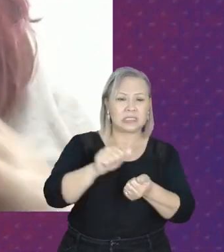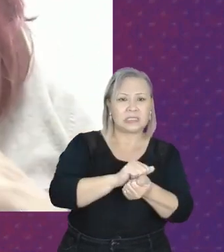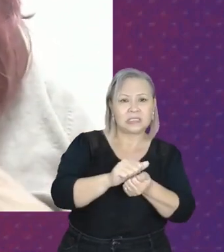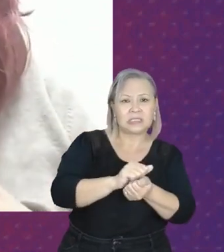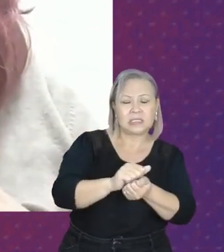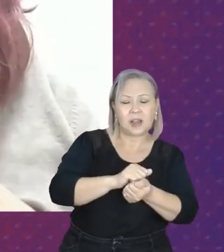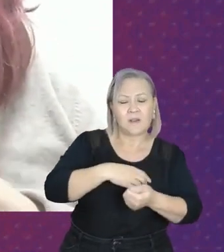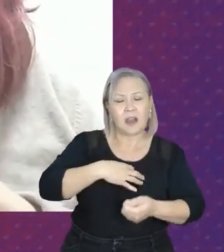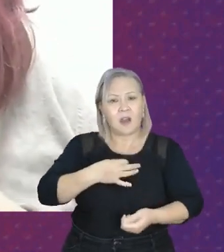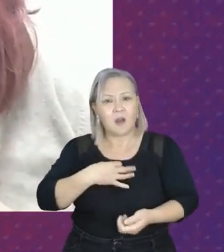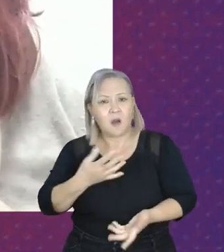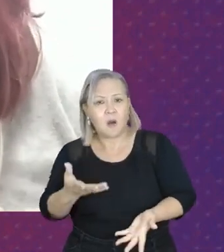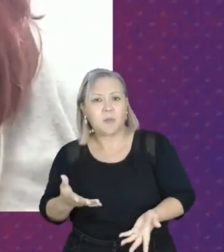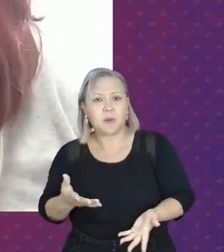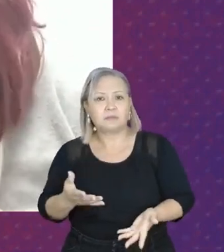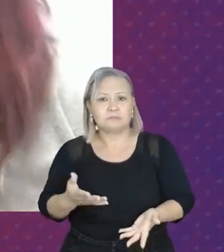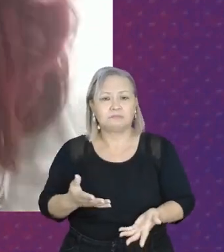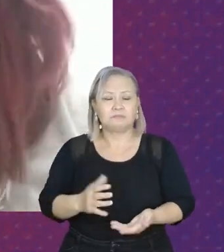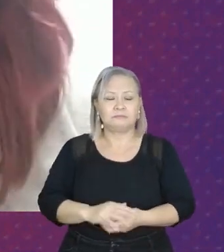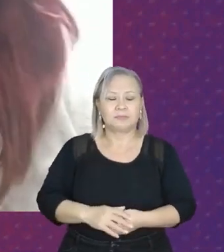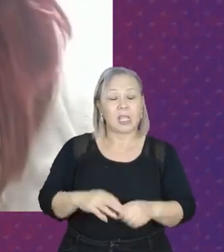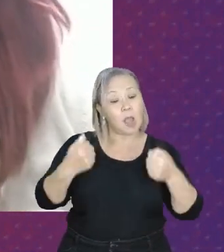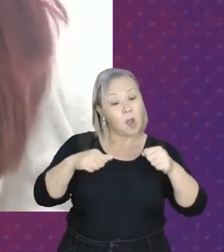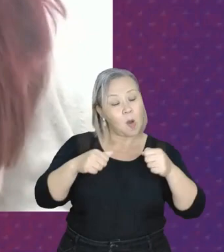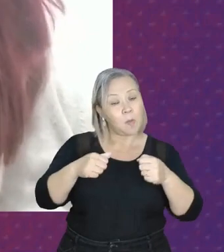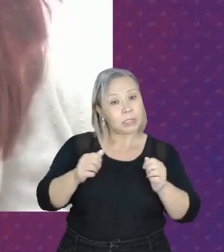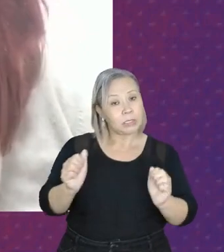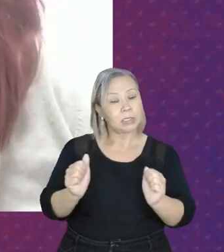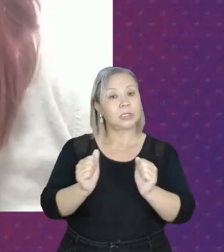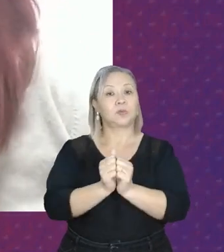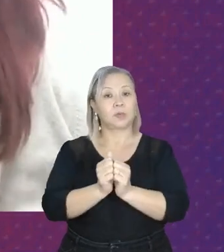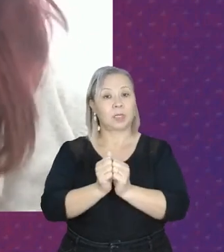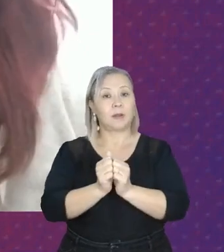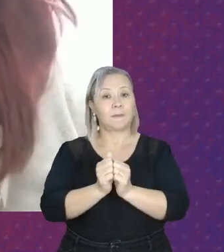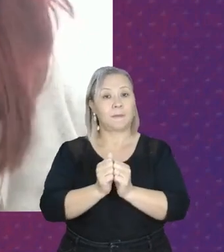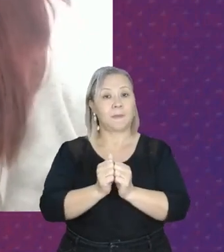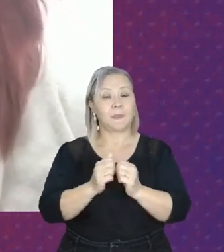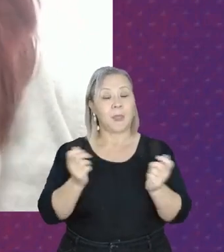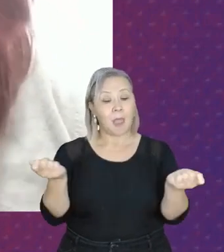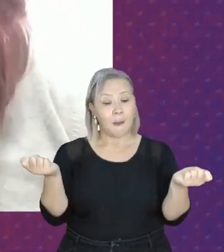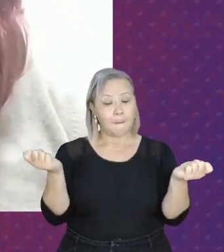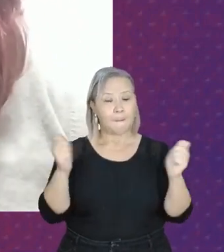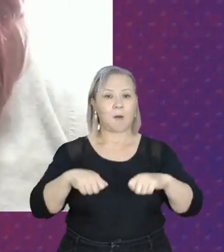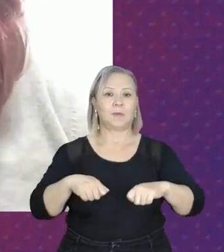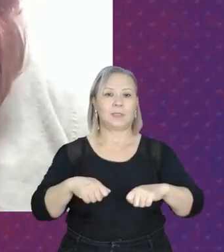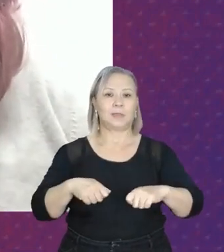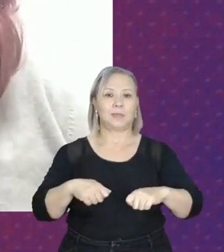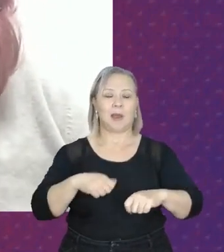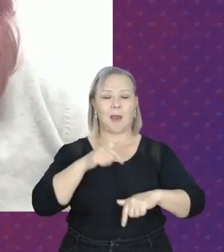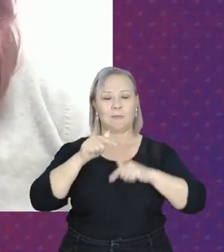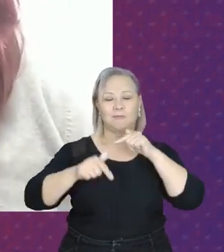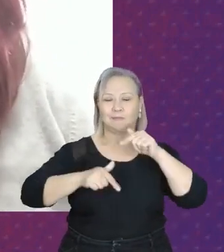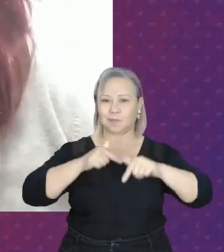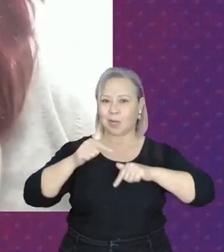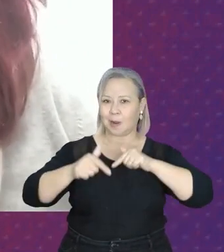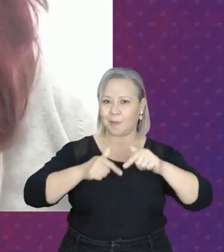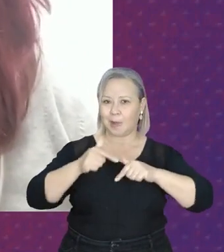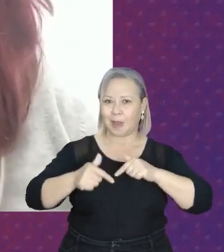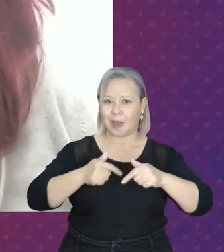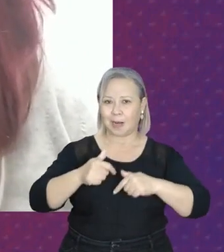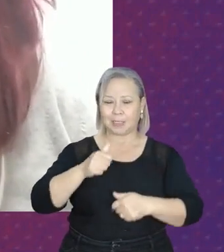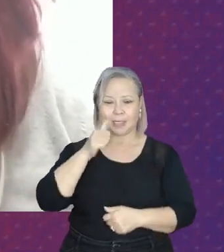enfim. A gente precisa juntas potencializar o trabalho das mulheres artistas,